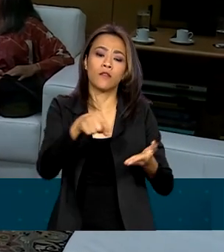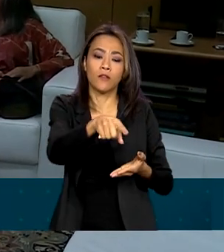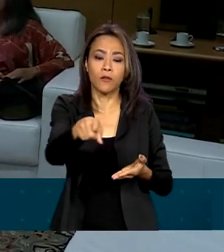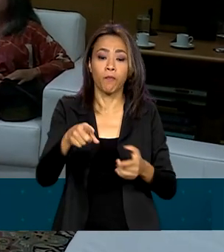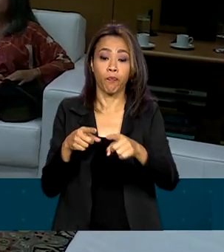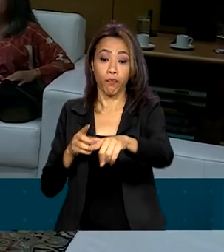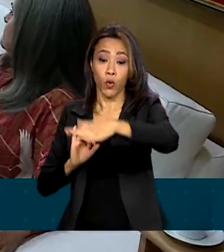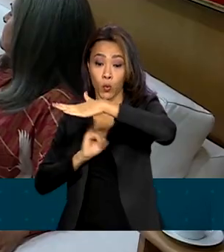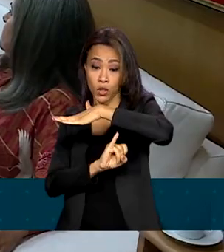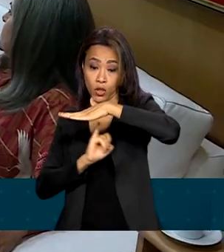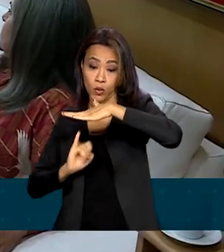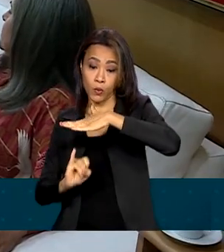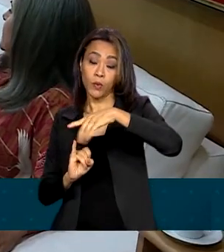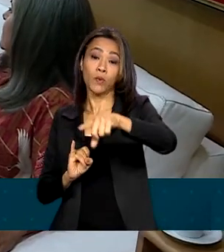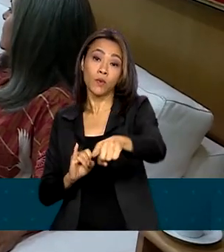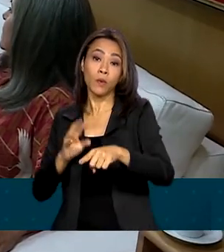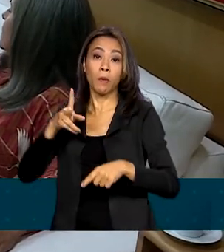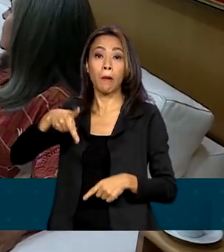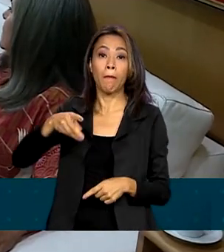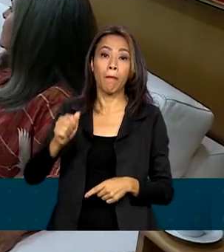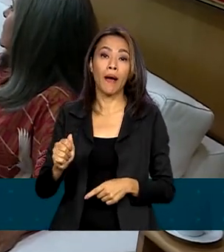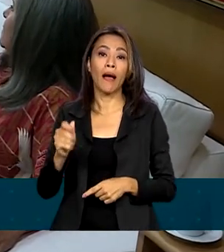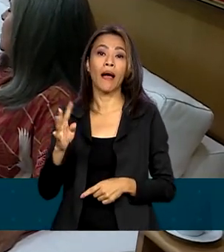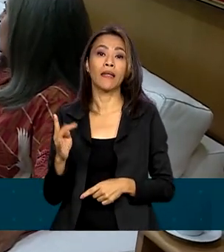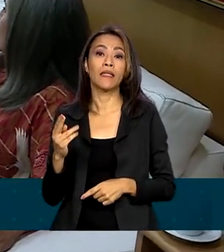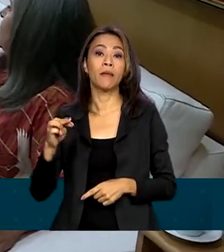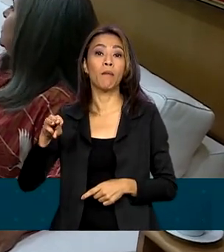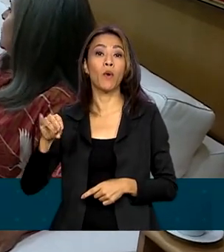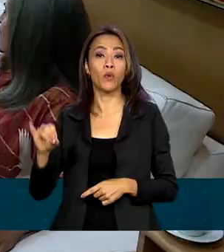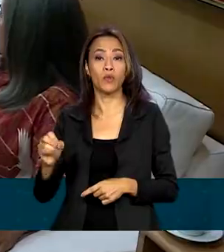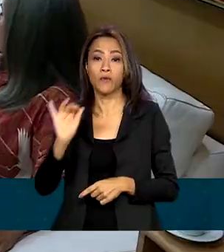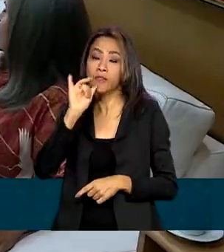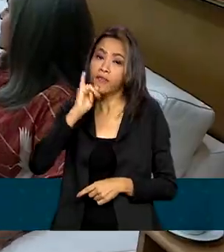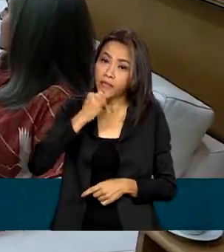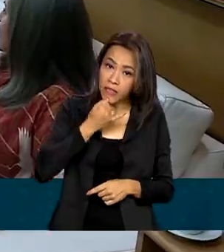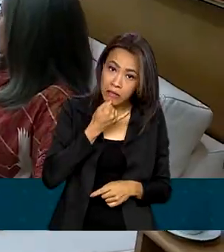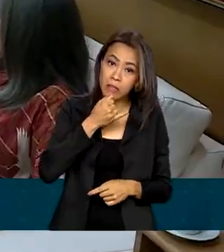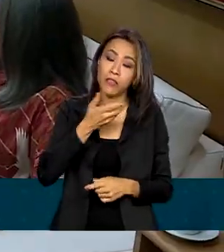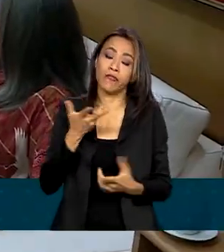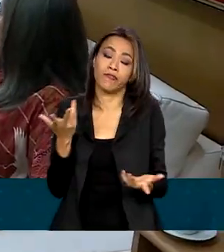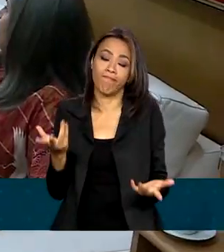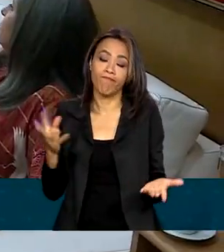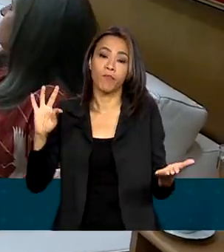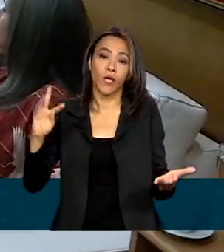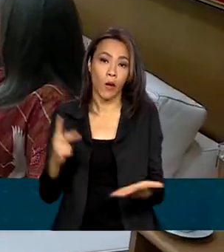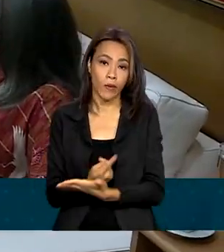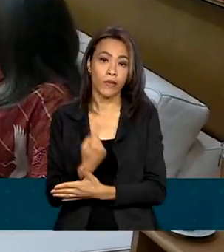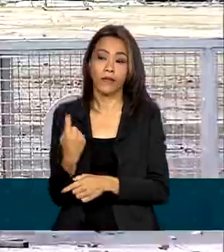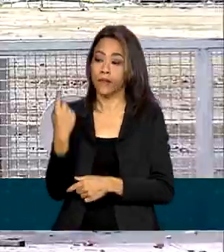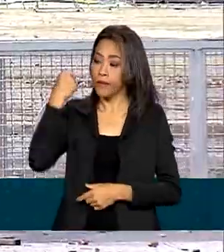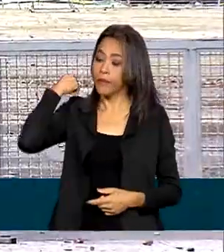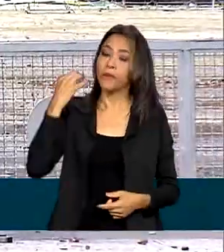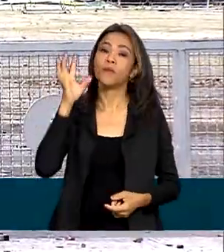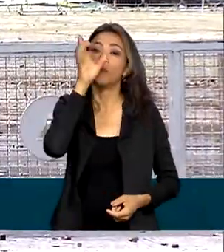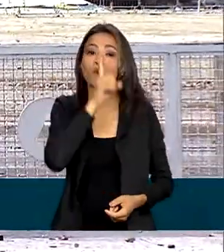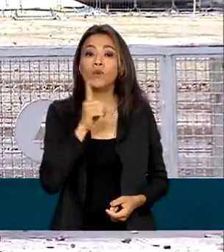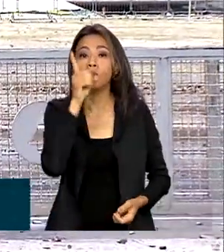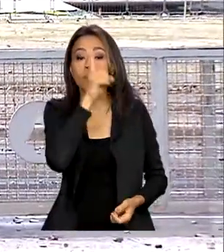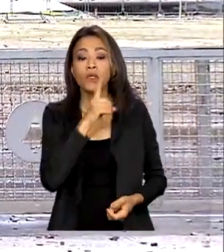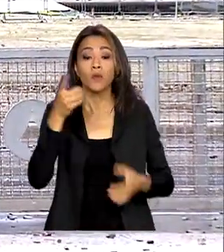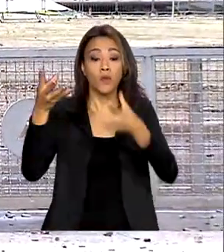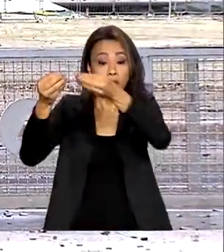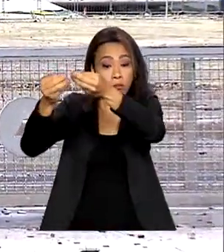Histórico e Artístico Nacional, IFAM, lamentou profundamente os atos ocorridos neste domingo e os danos